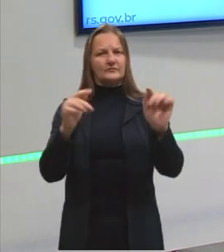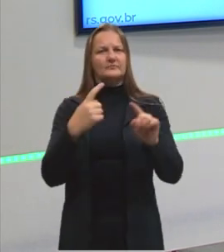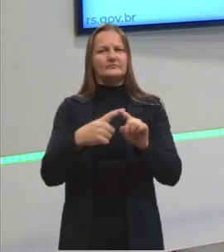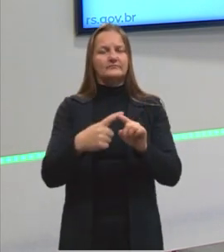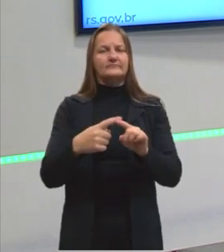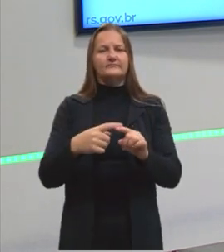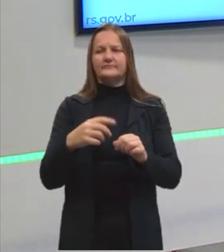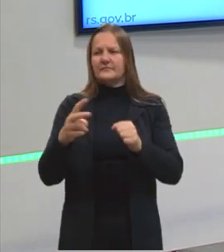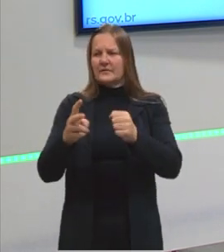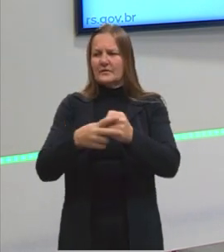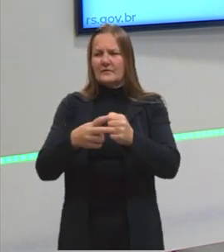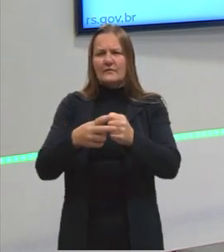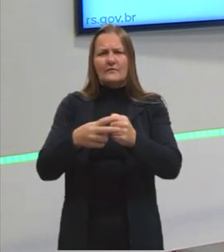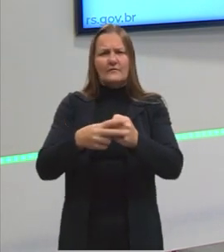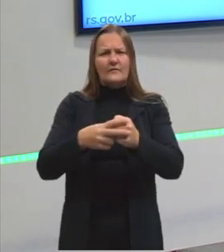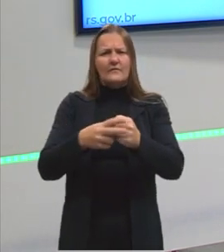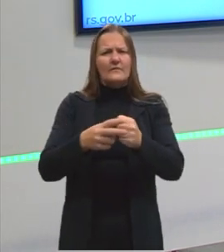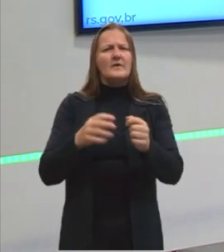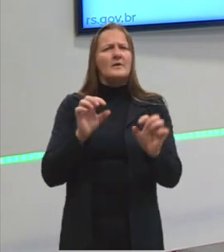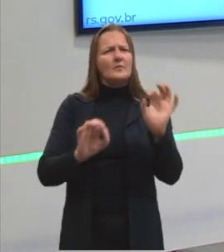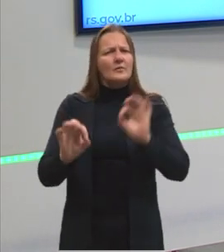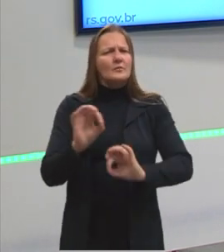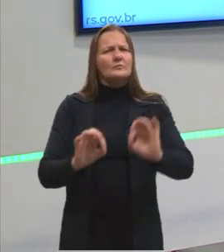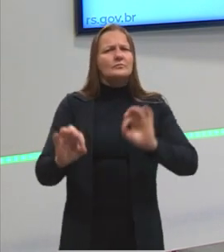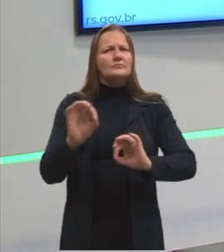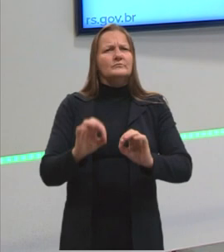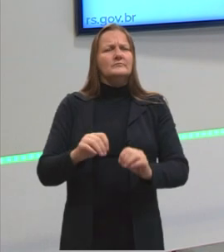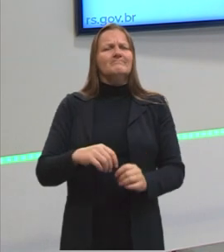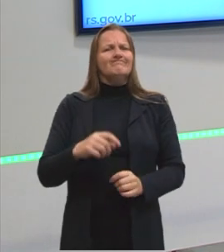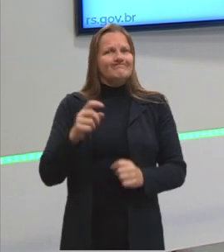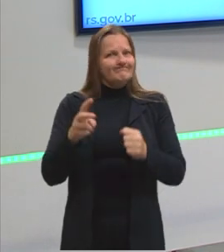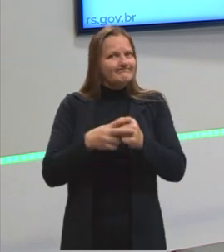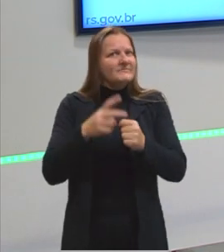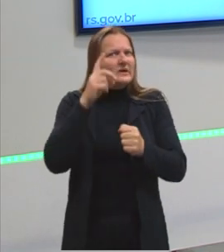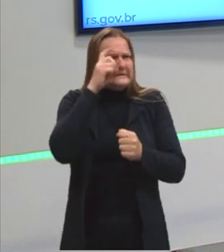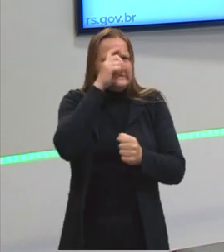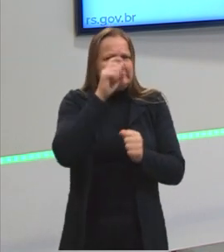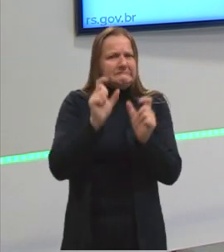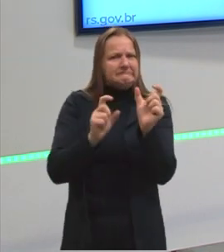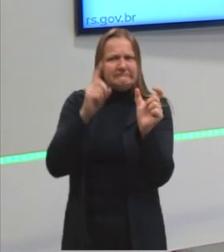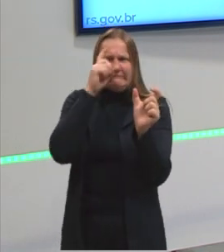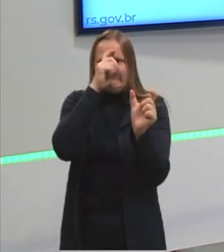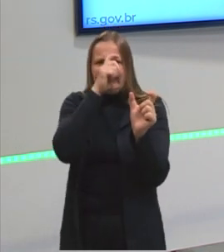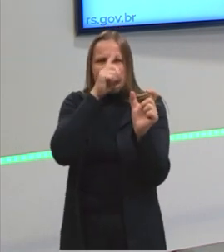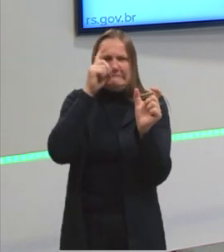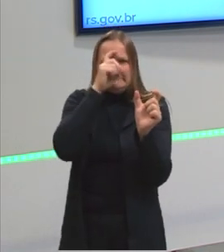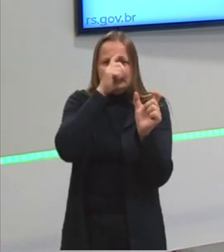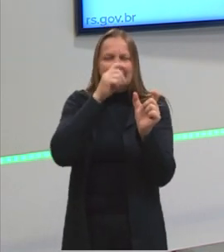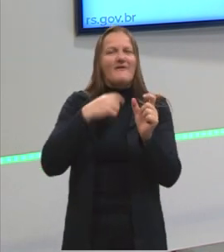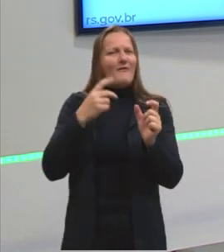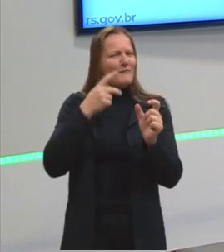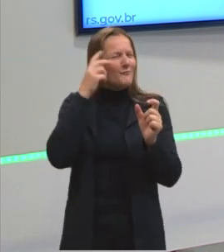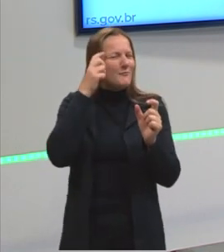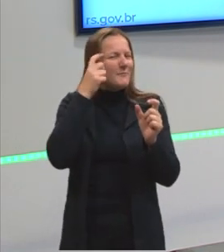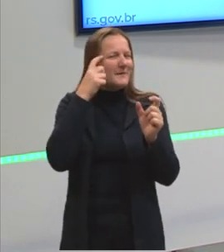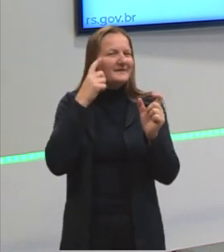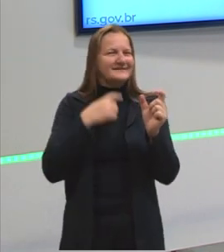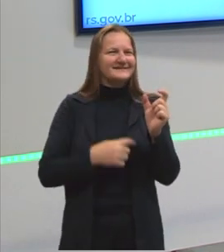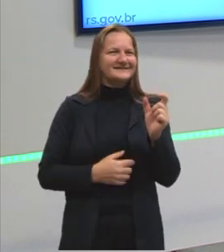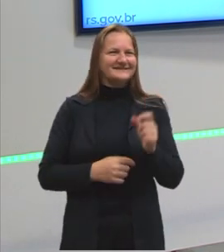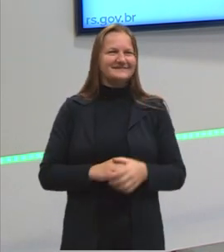gente trata o verbo como aquele termo difícil. Ah, verbo é difícil, é a primeira coisa que a gente escuta.